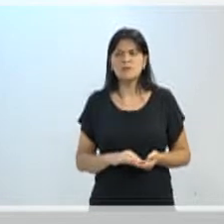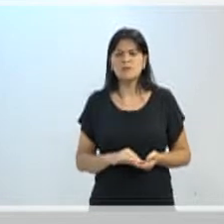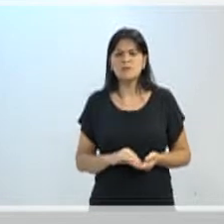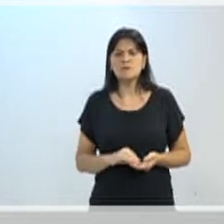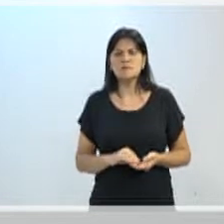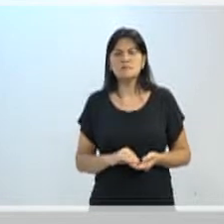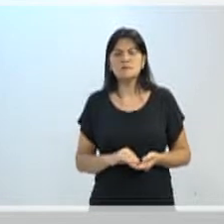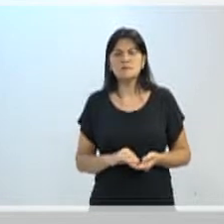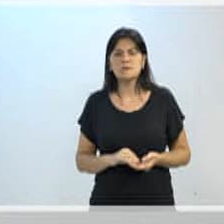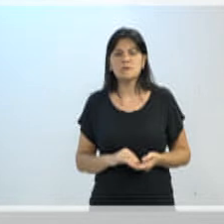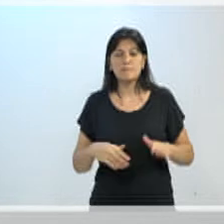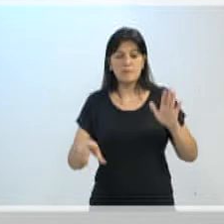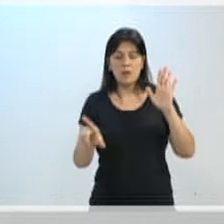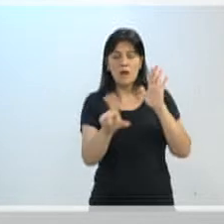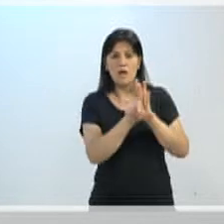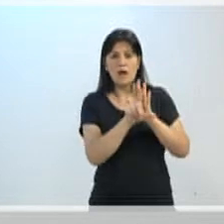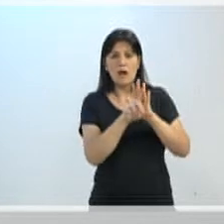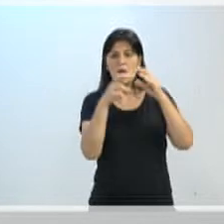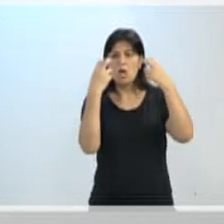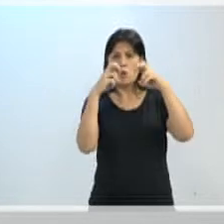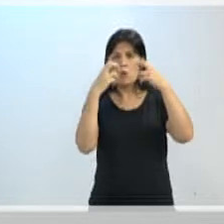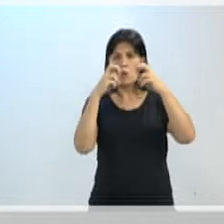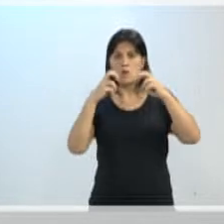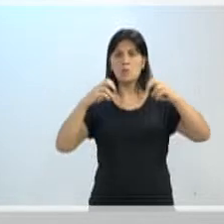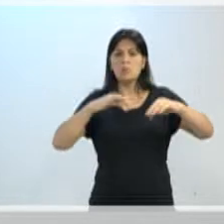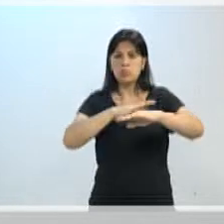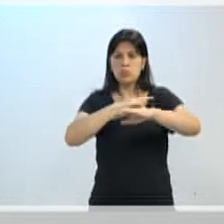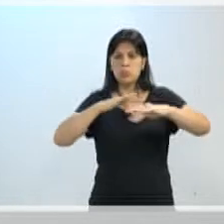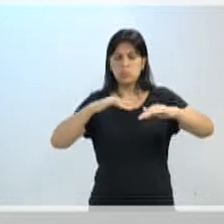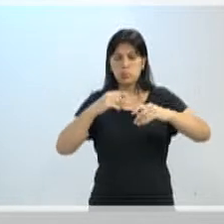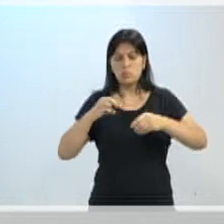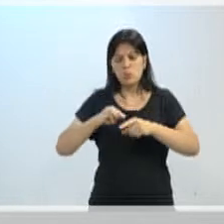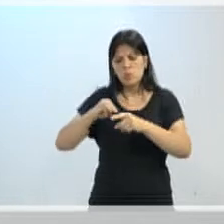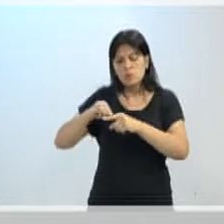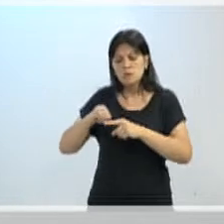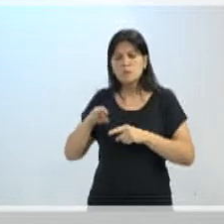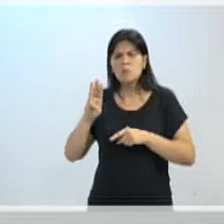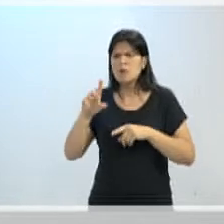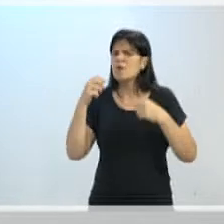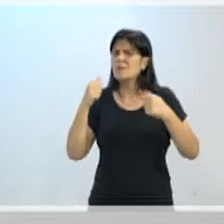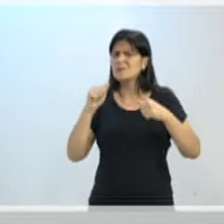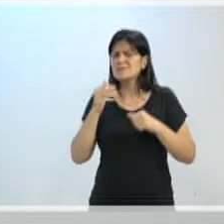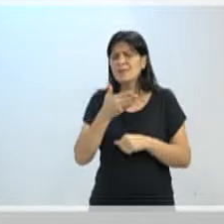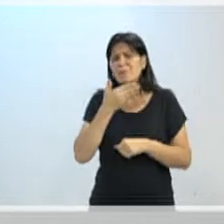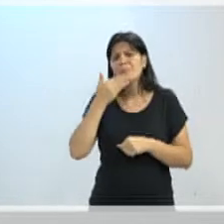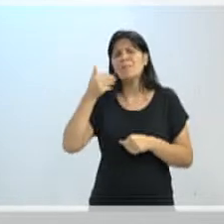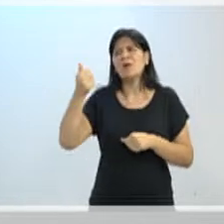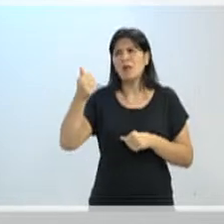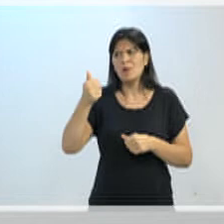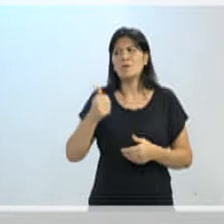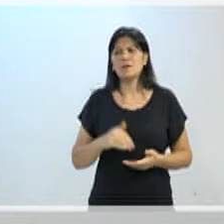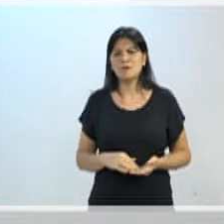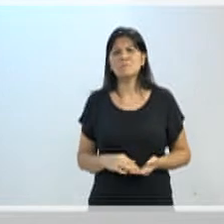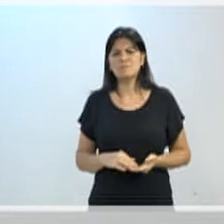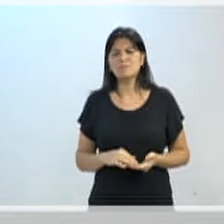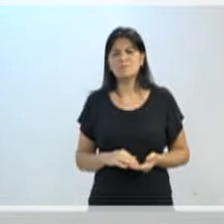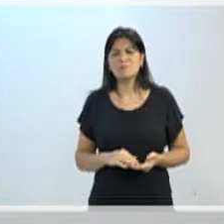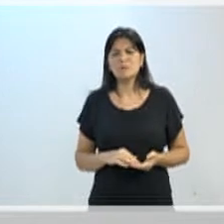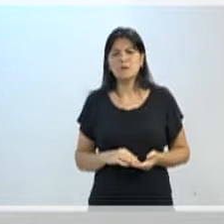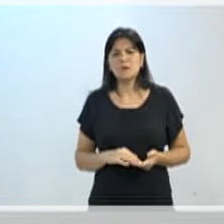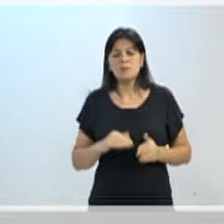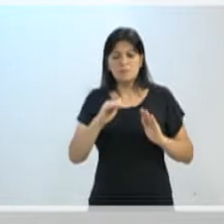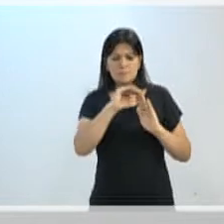de transporte e circulação do município de Bumenau. Tem muita coisa para ser melhorada e para ser atrizada. Diminuir os